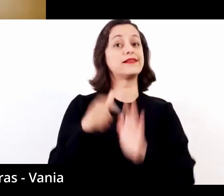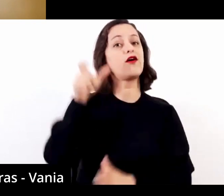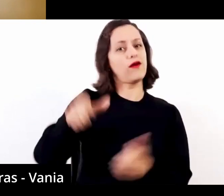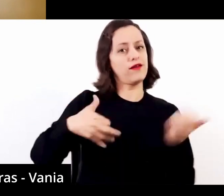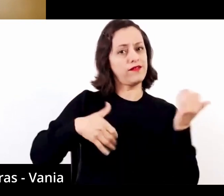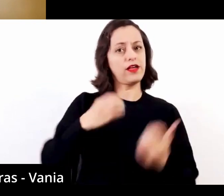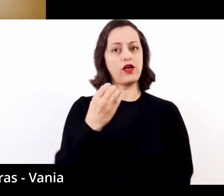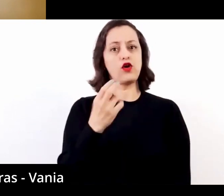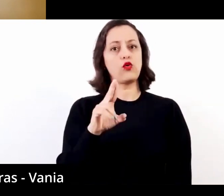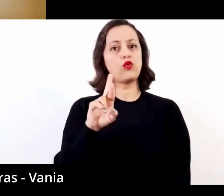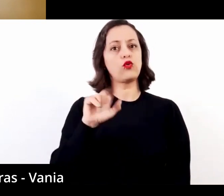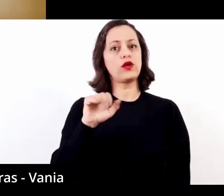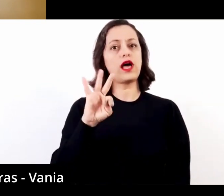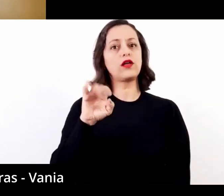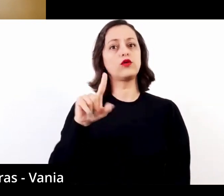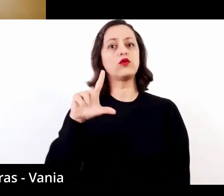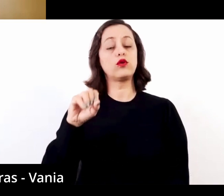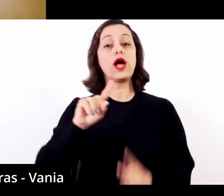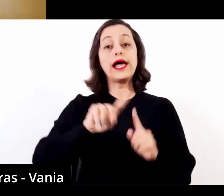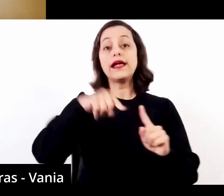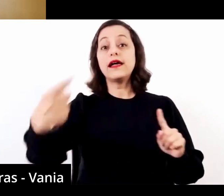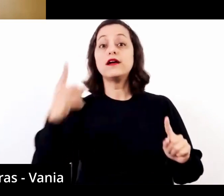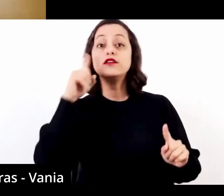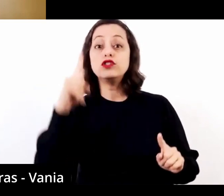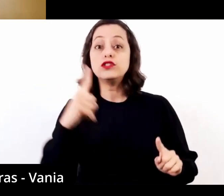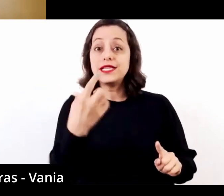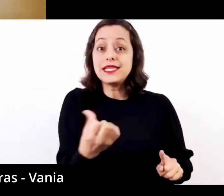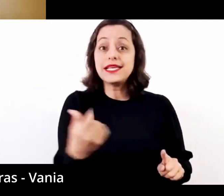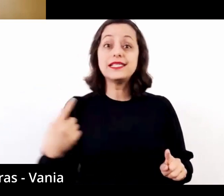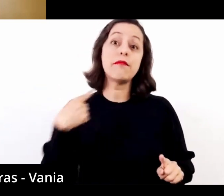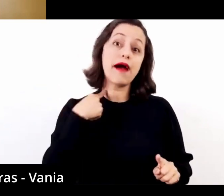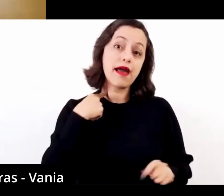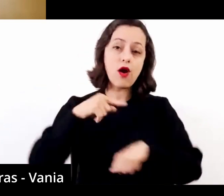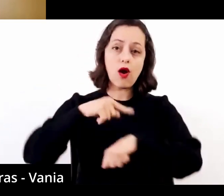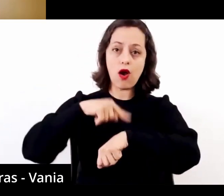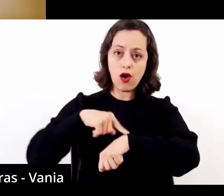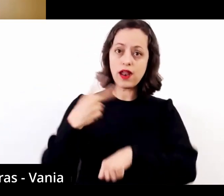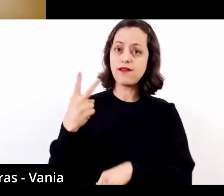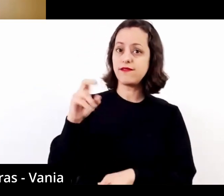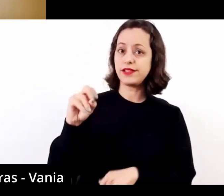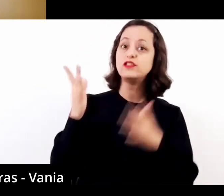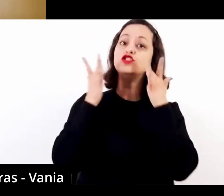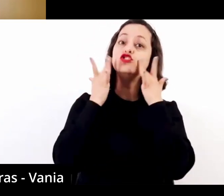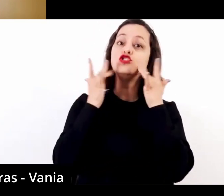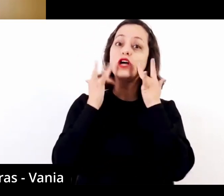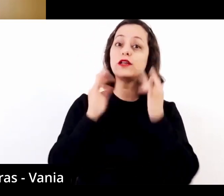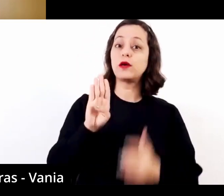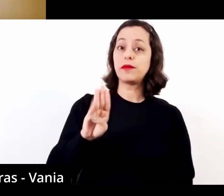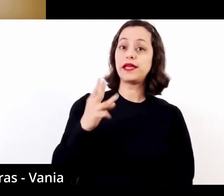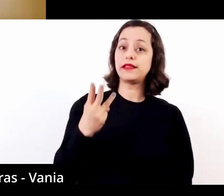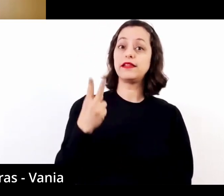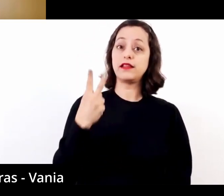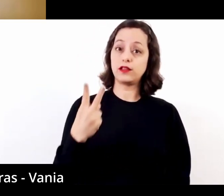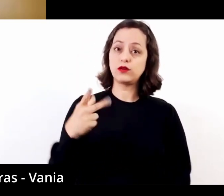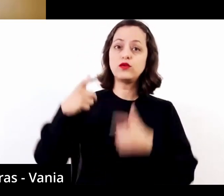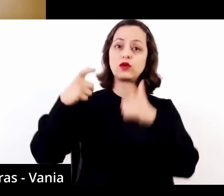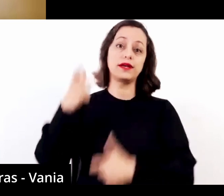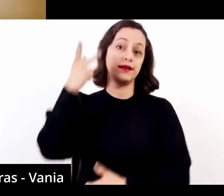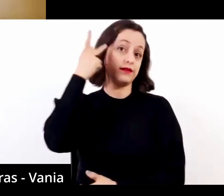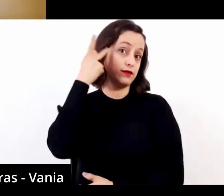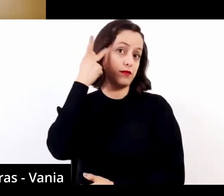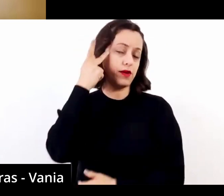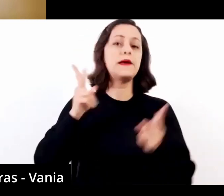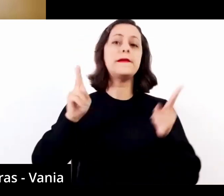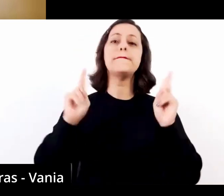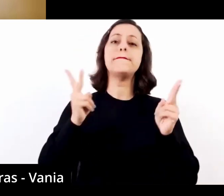e, no dia seguinte, no dia 16 de maio, às 20h, no Teatro B32 de São Paulo,